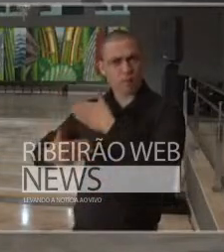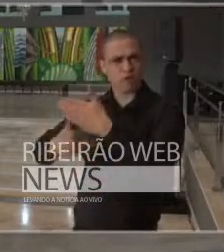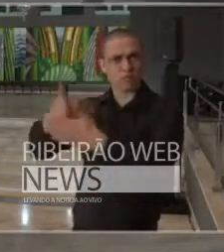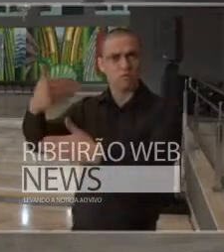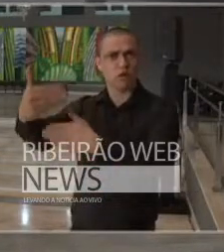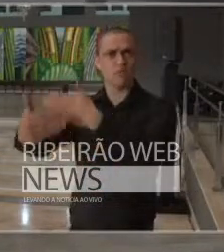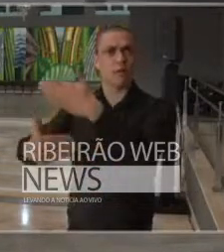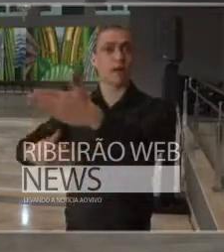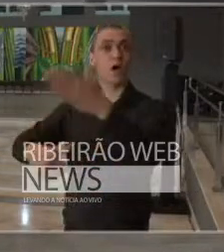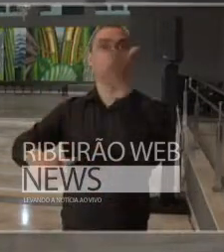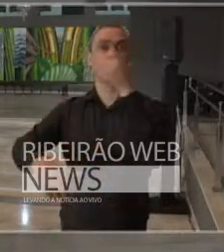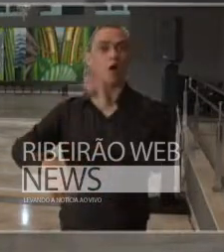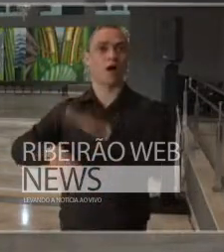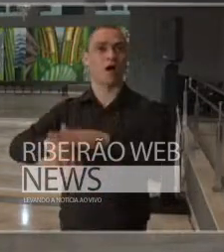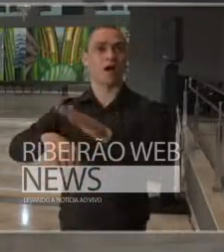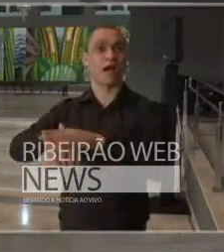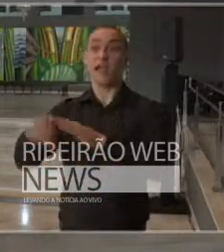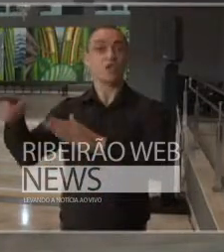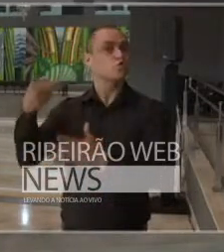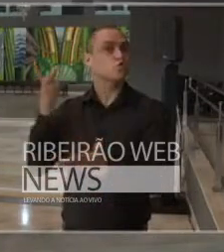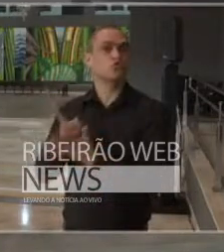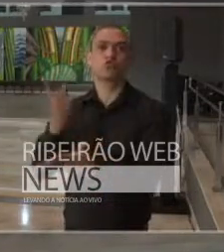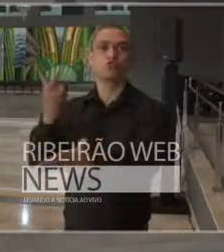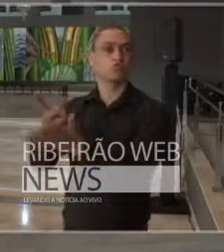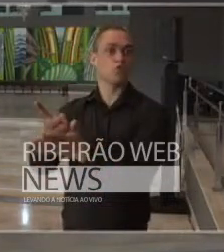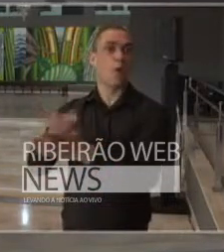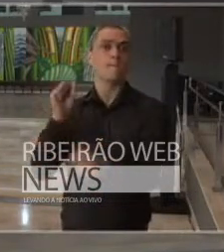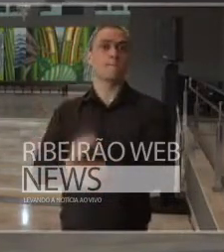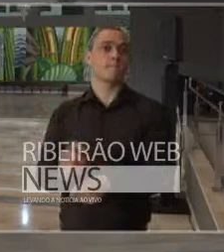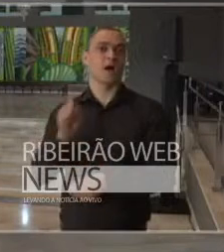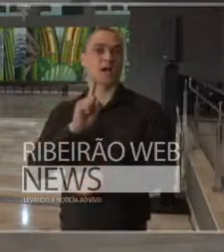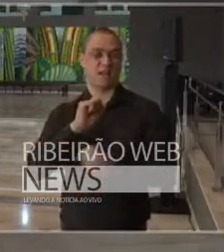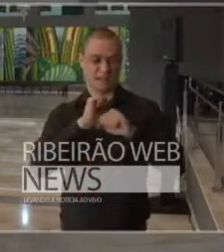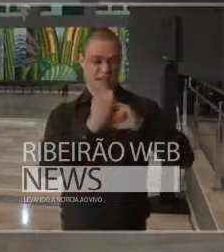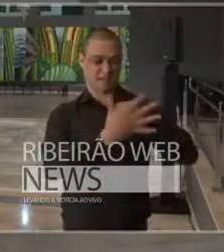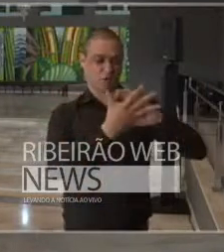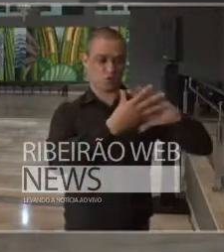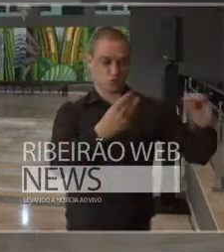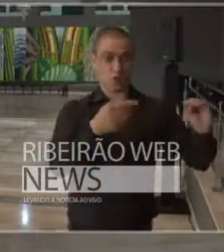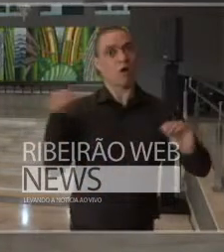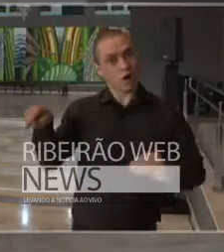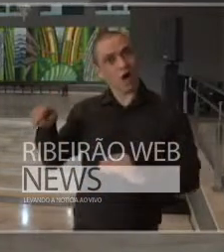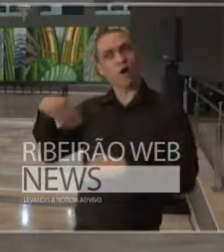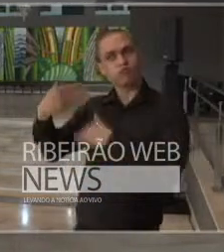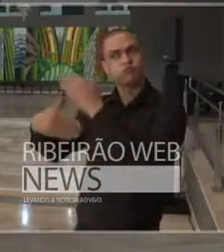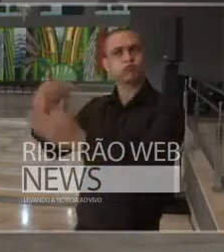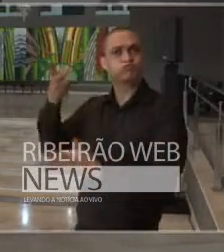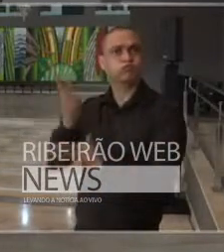parte desses avanços vão ficar como legado para o nosso futuro.